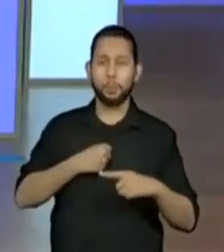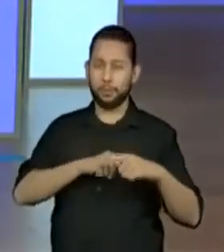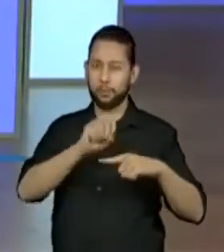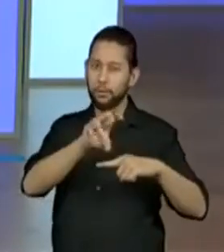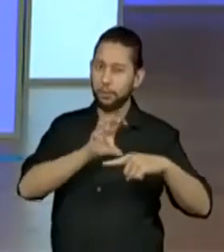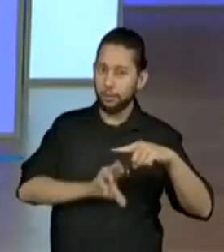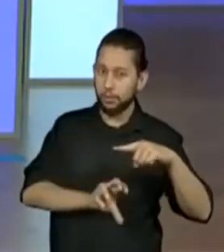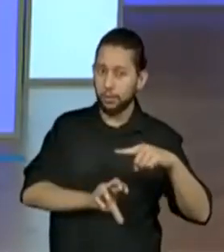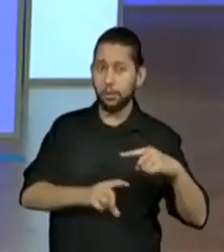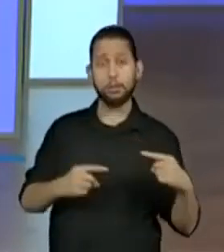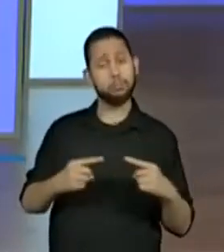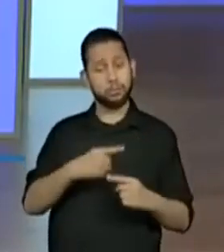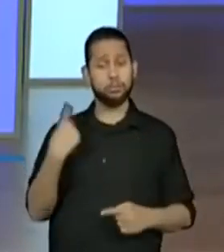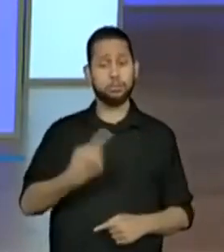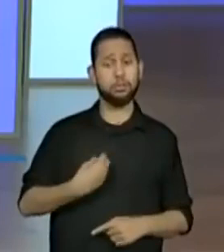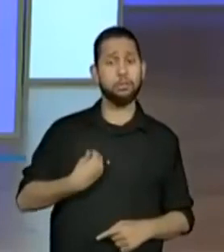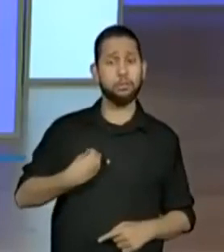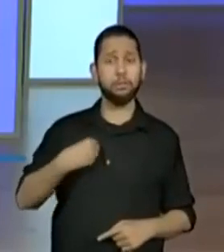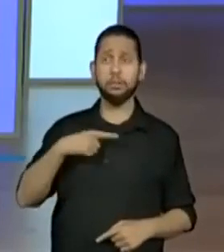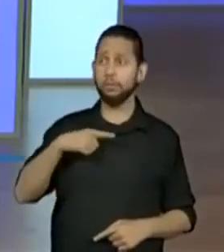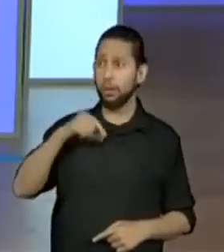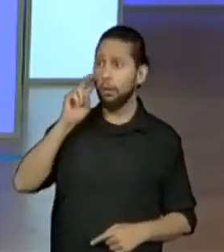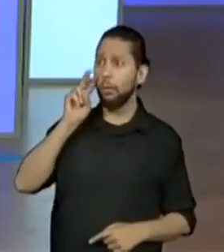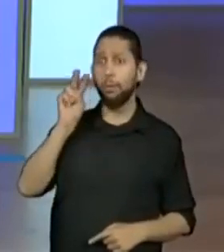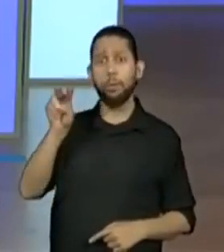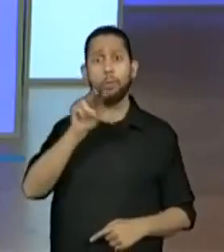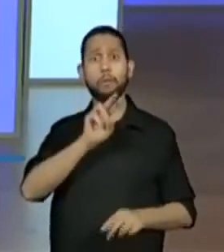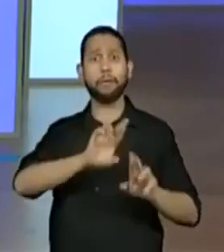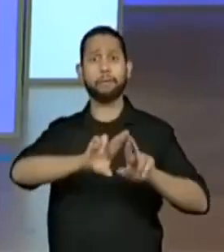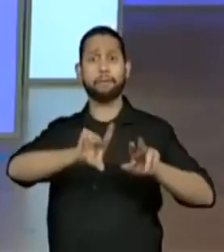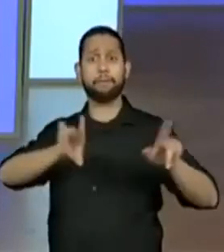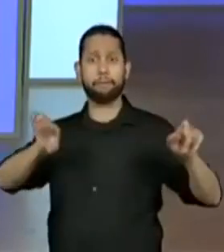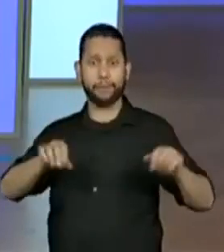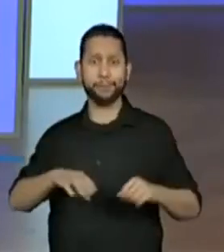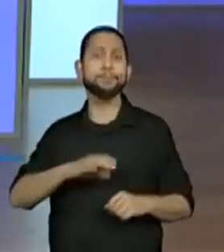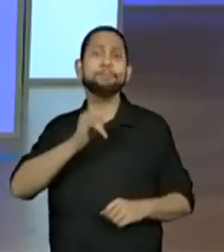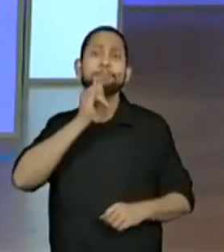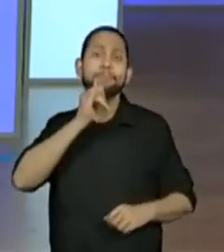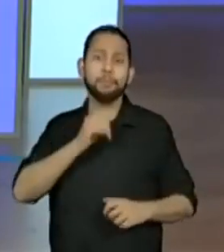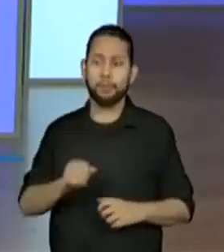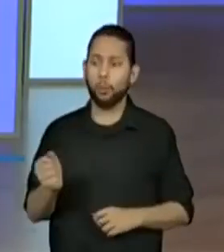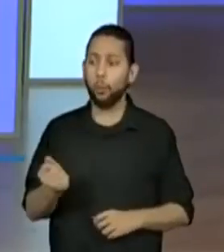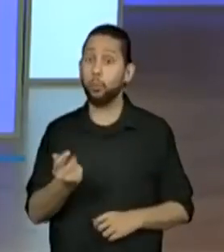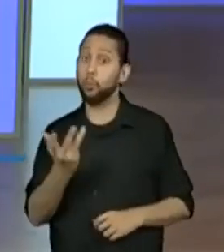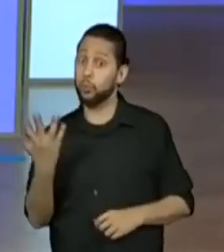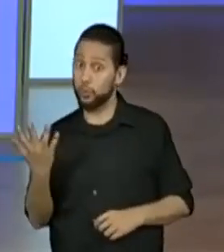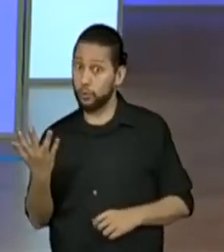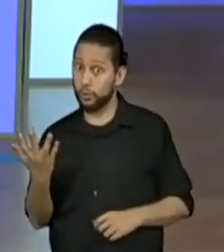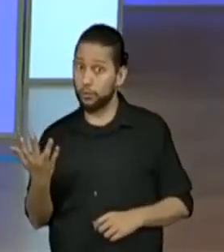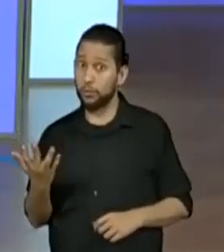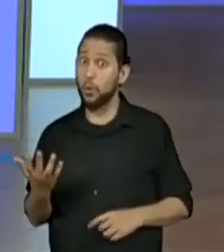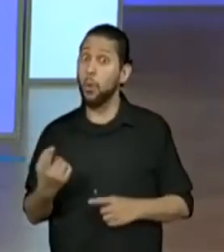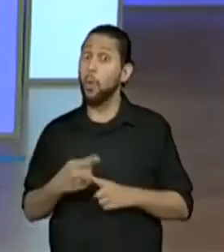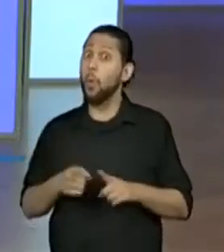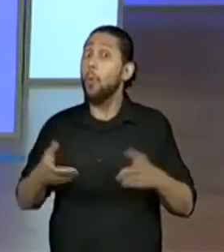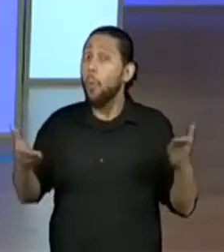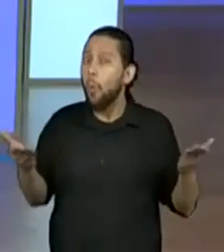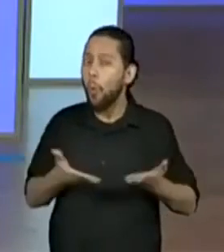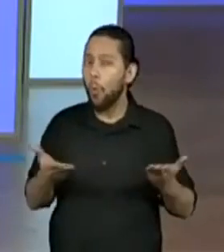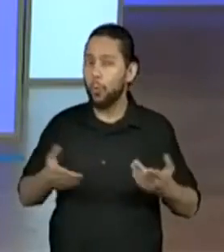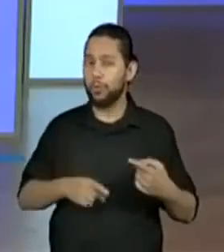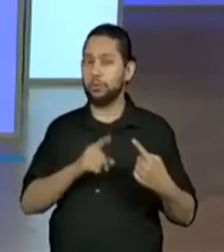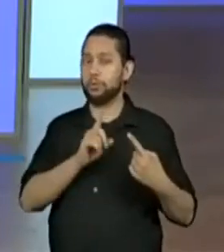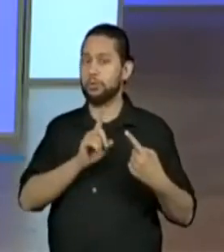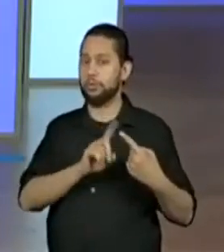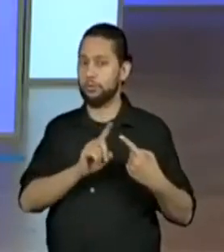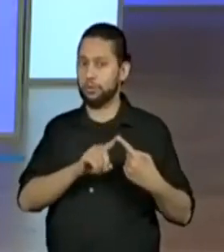representar aí várias coisas. Quantidades e hoje, temperatura. E